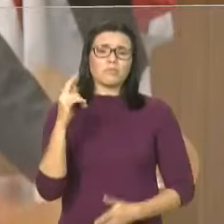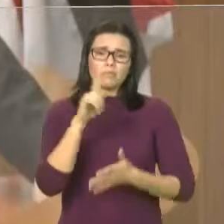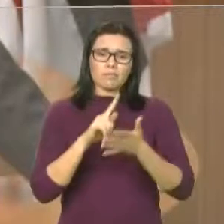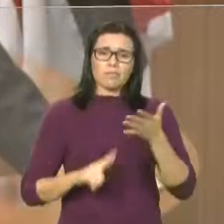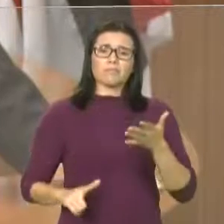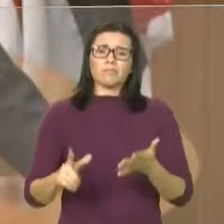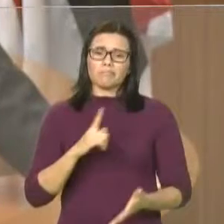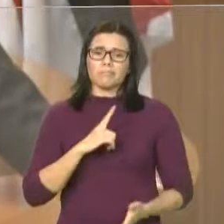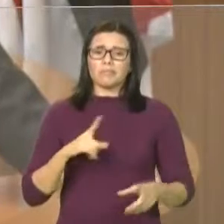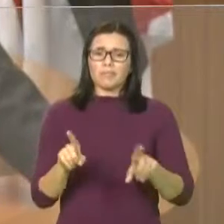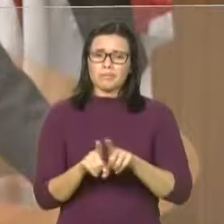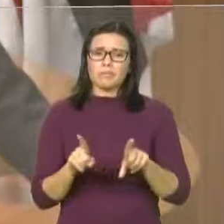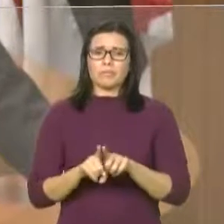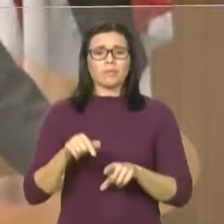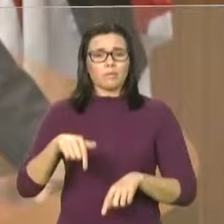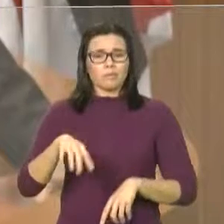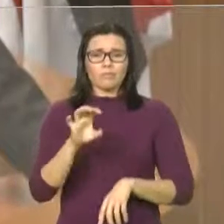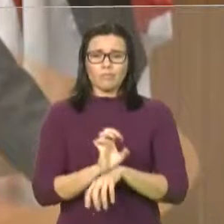do nosso Estado.